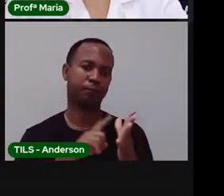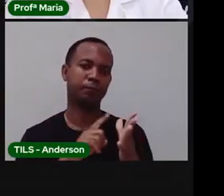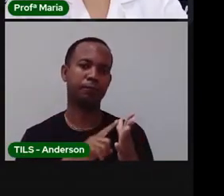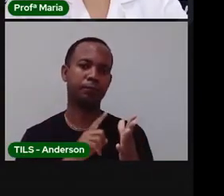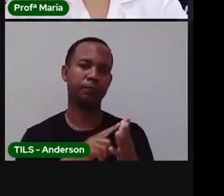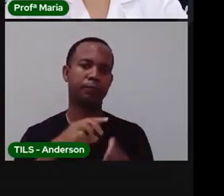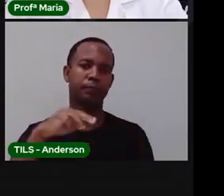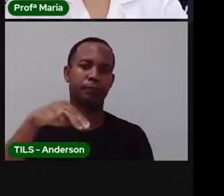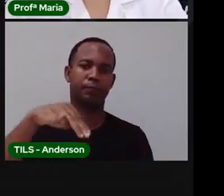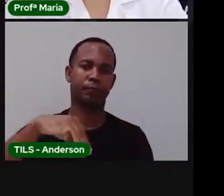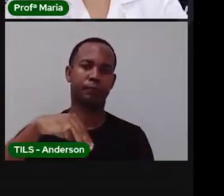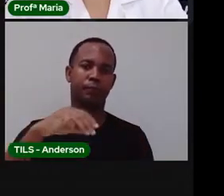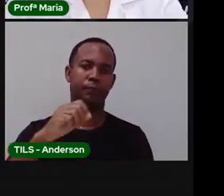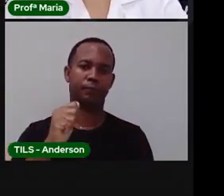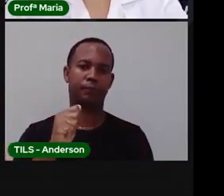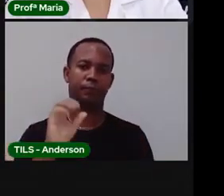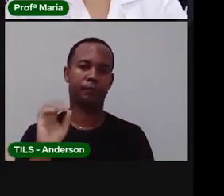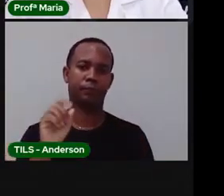Trem.